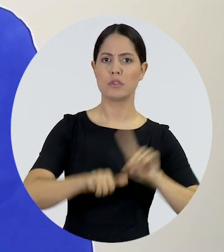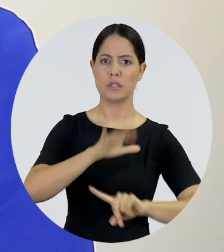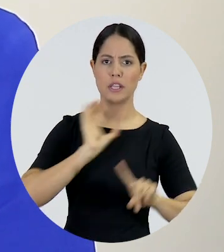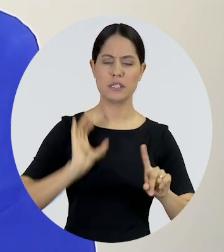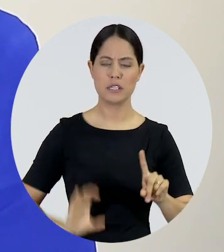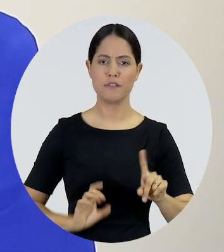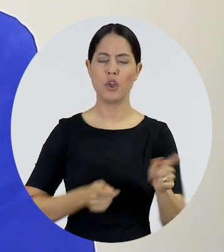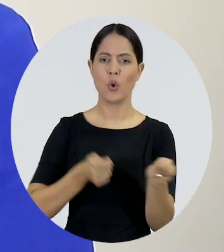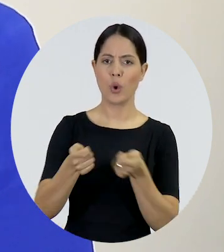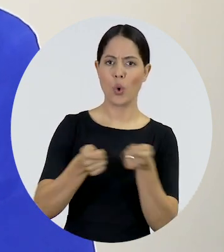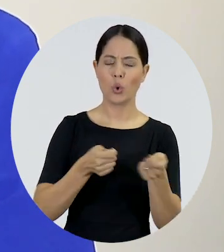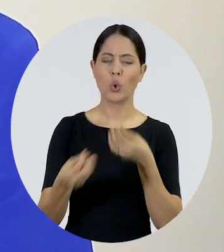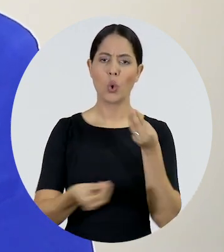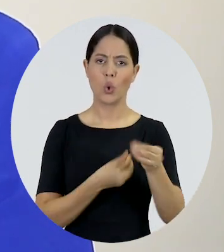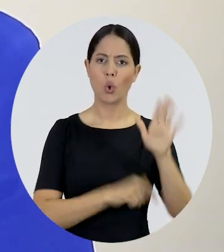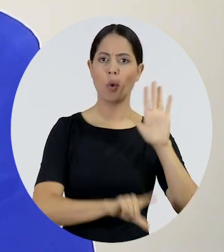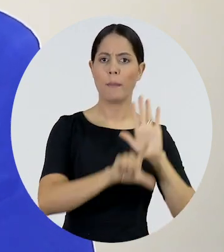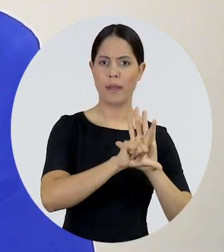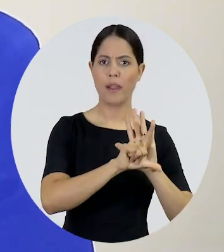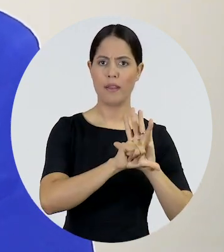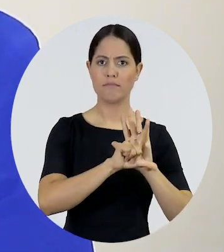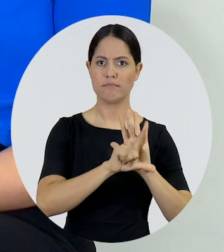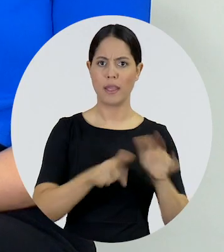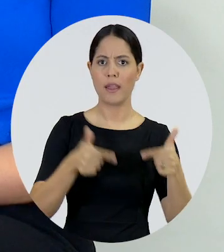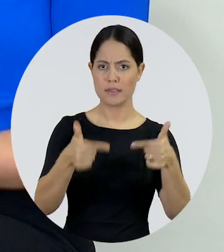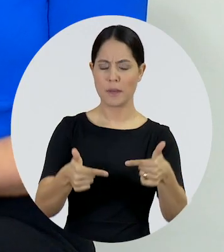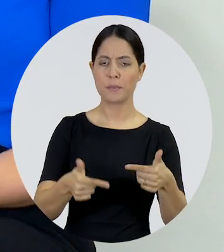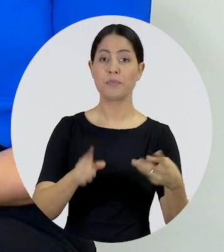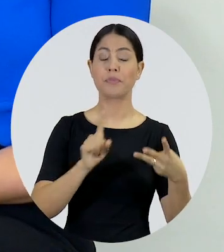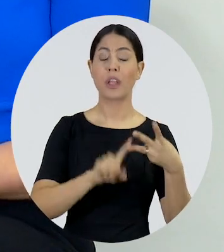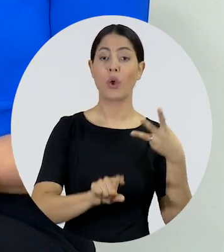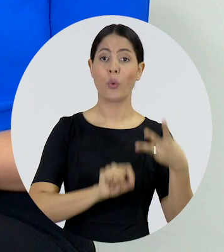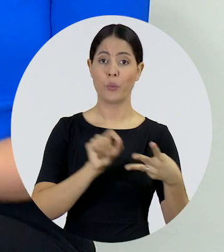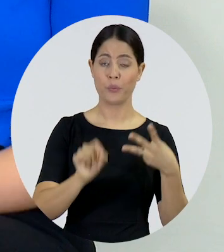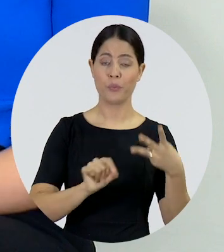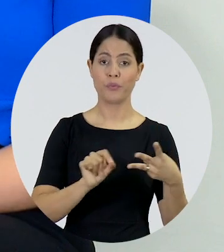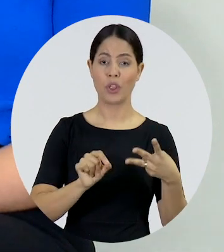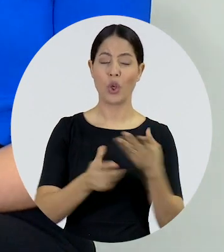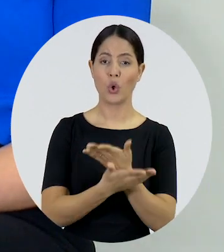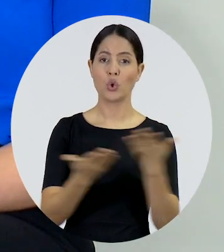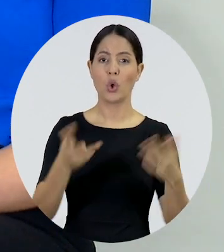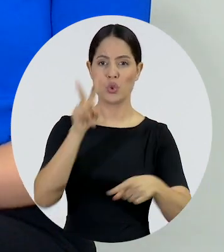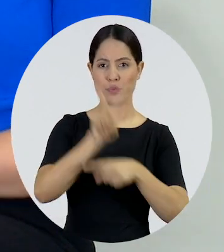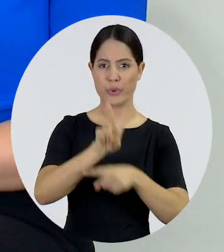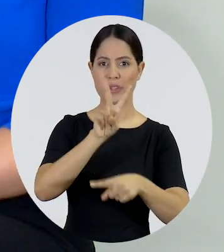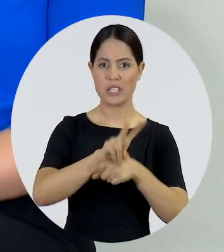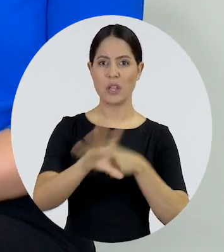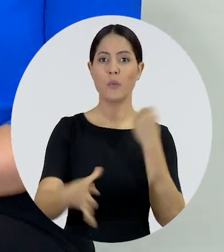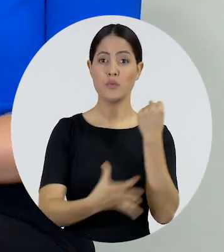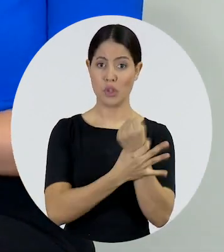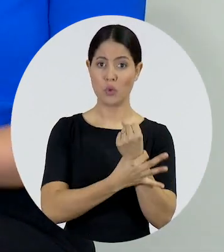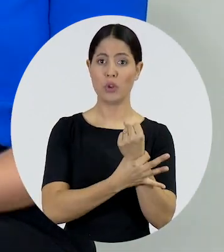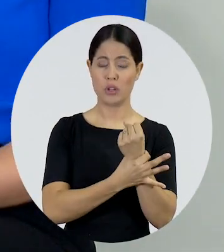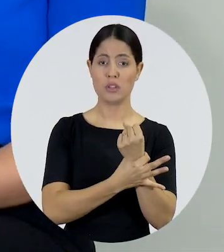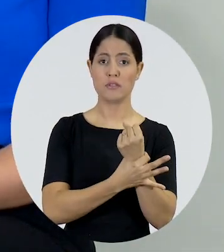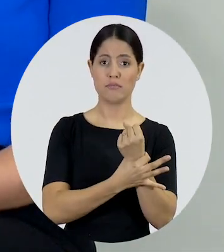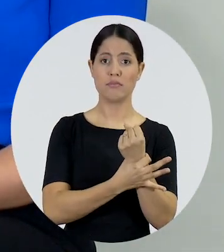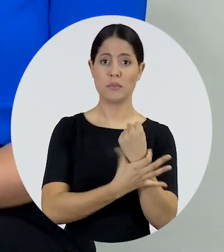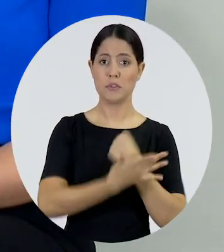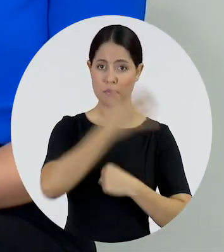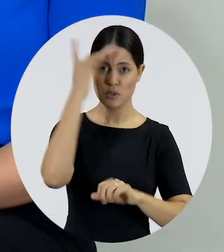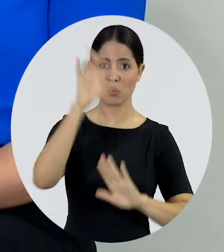monitoramento de como essa lei tem sido aplicada no território brasileiro. Numa terceira vertente, a gente trabalha muito com proteção e segurança de